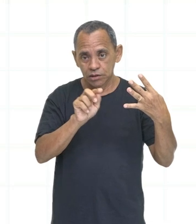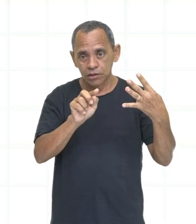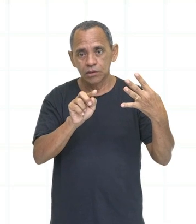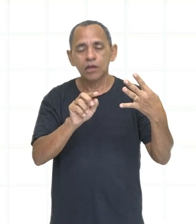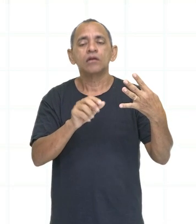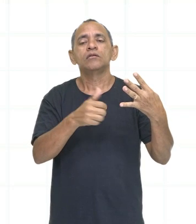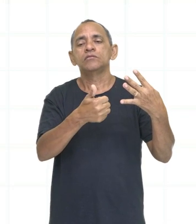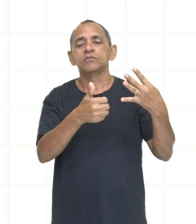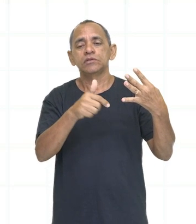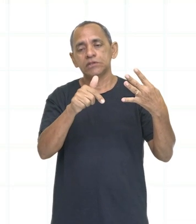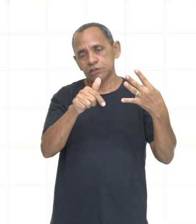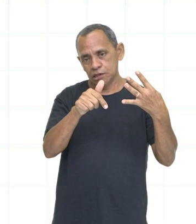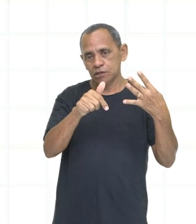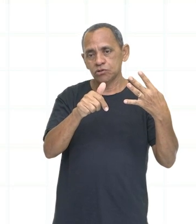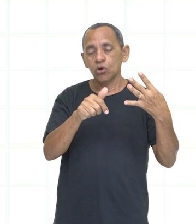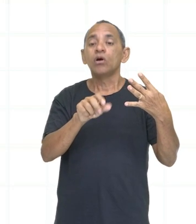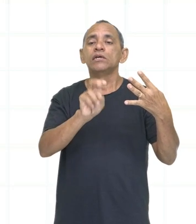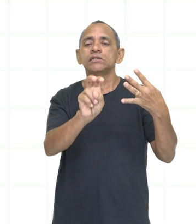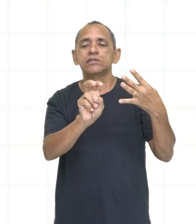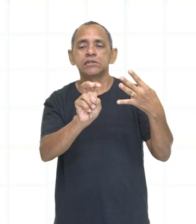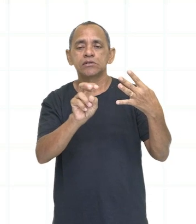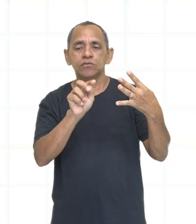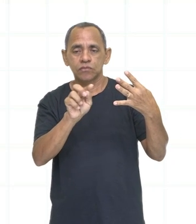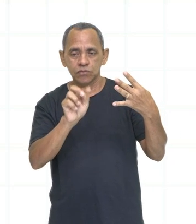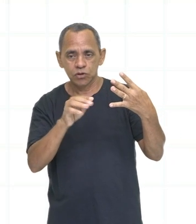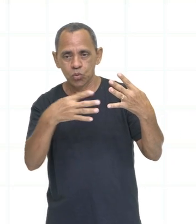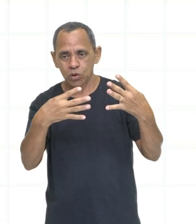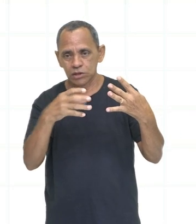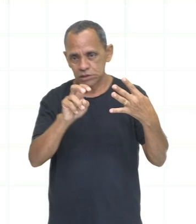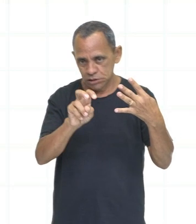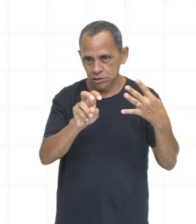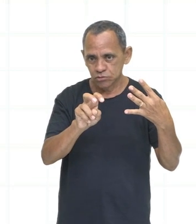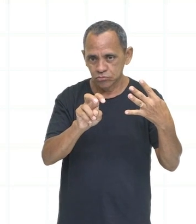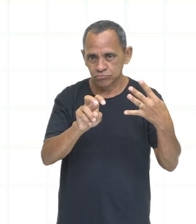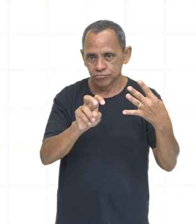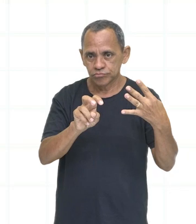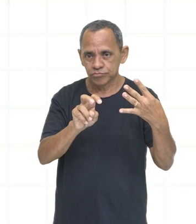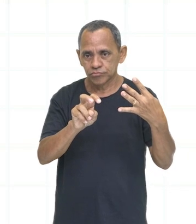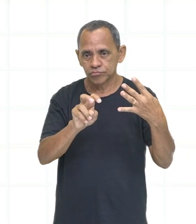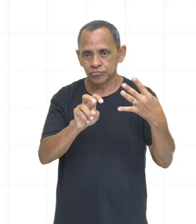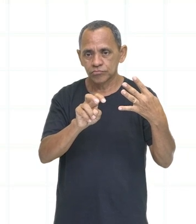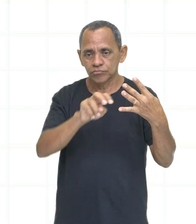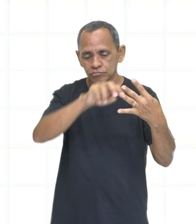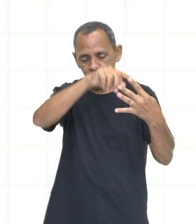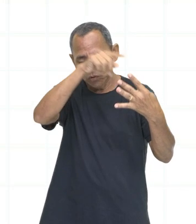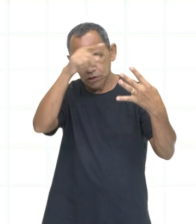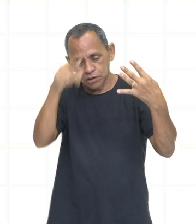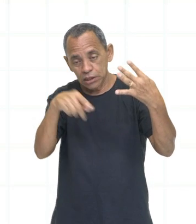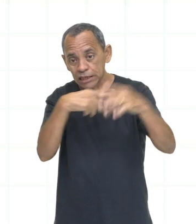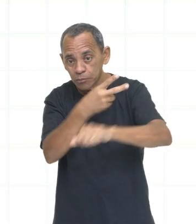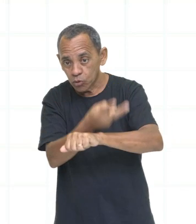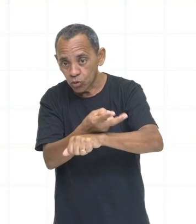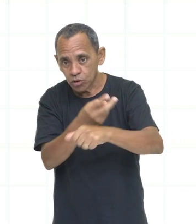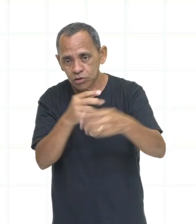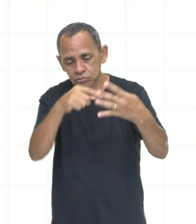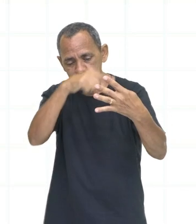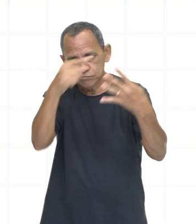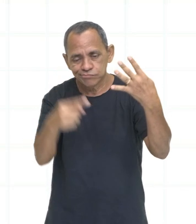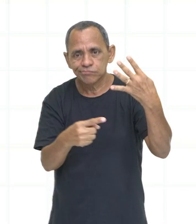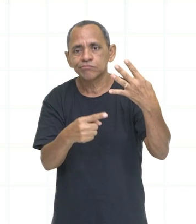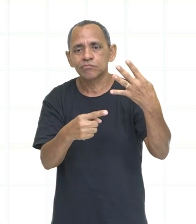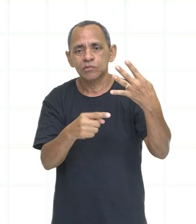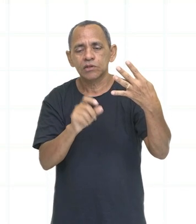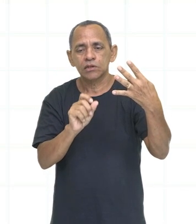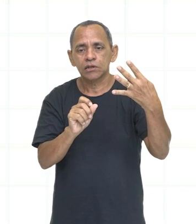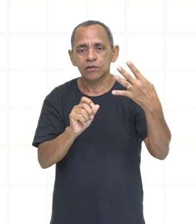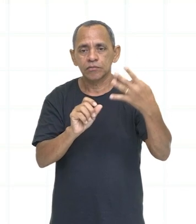É uma forma também de a gente falar o horário, né? Cinco e quarenta e cinco, que é o normal. A gente também fala assim. E por último,